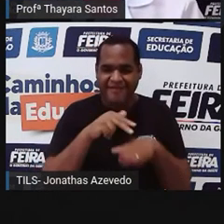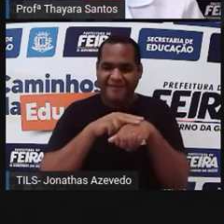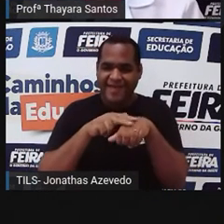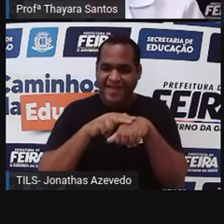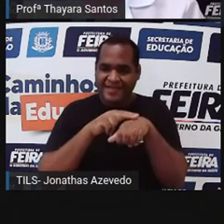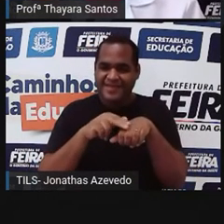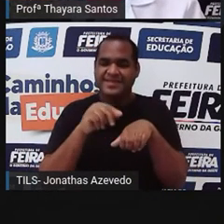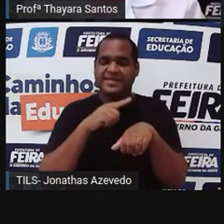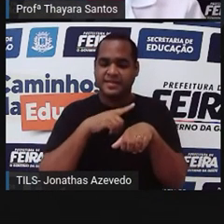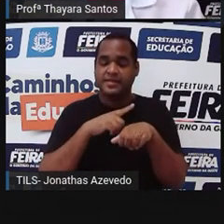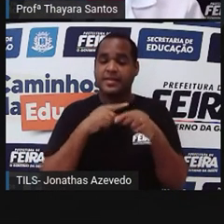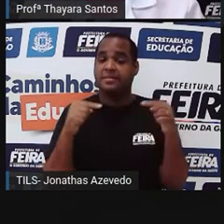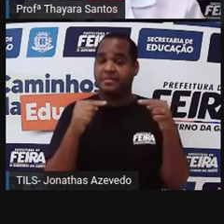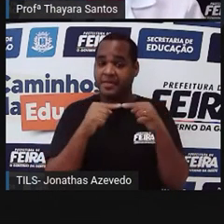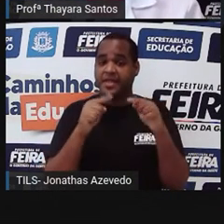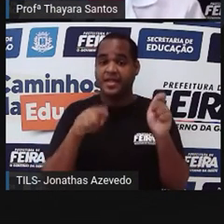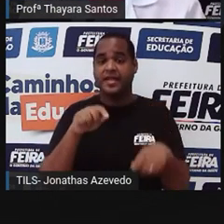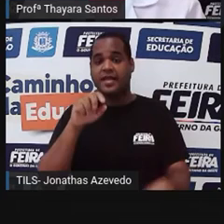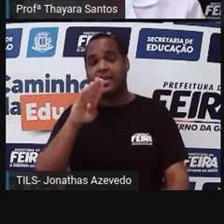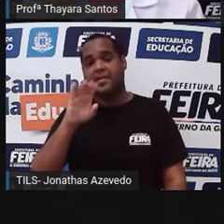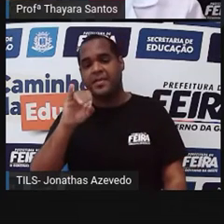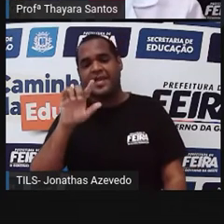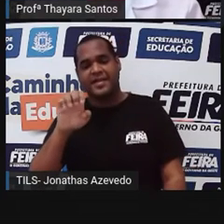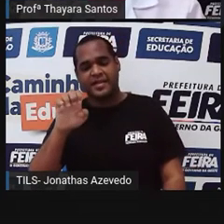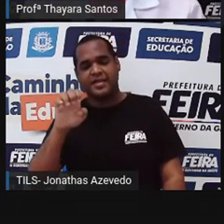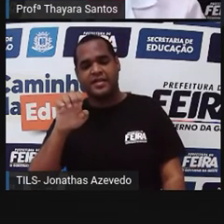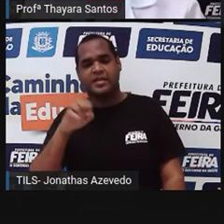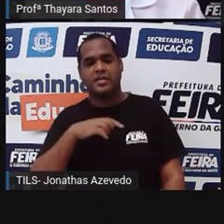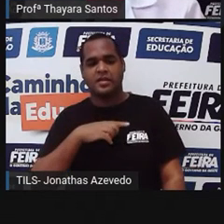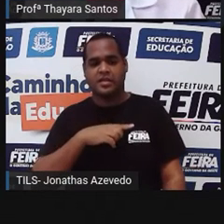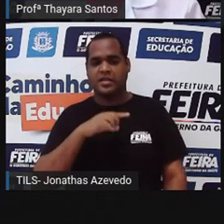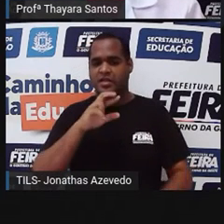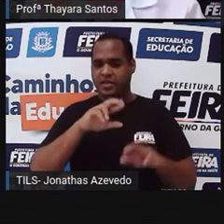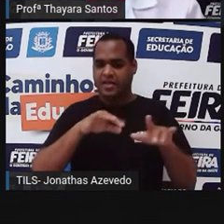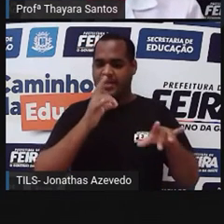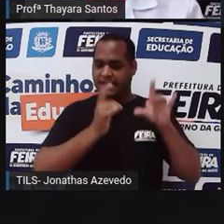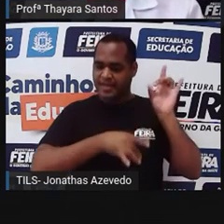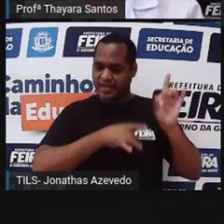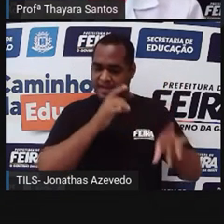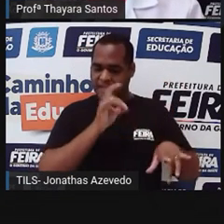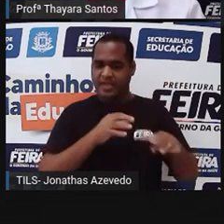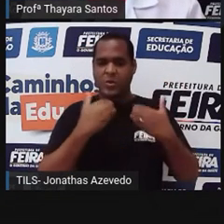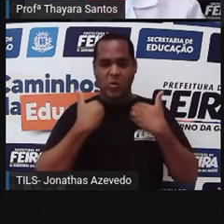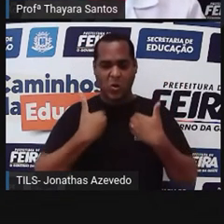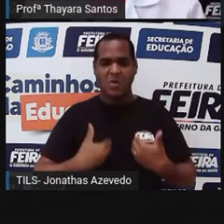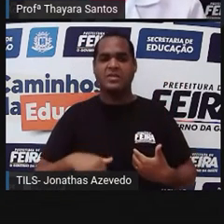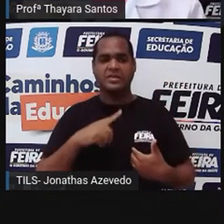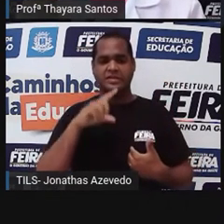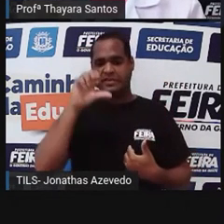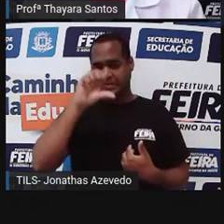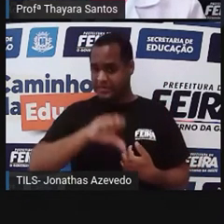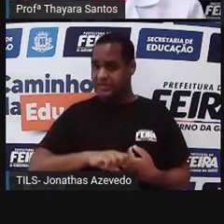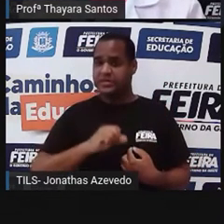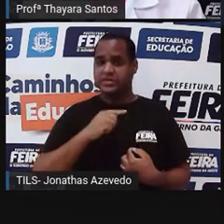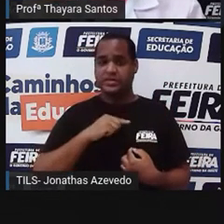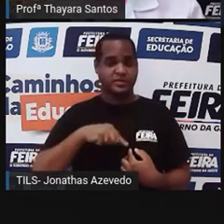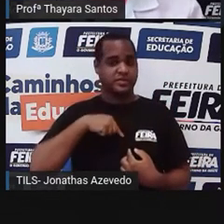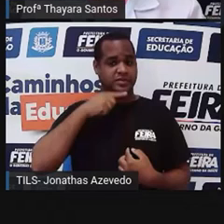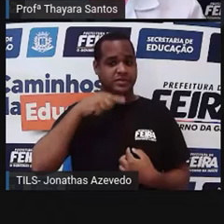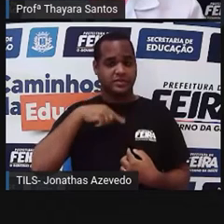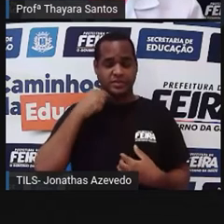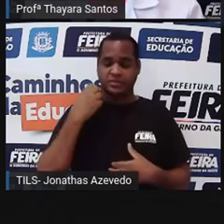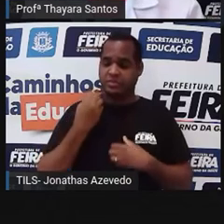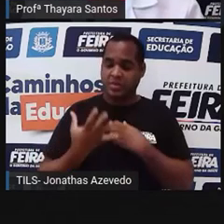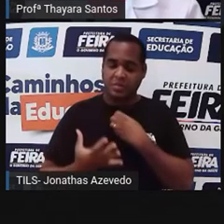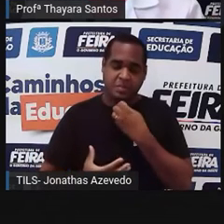vômito, é justamente a bile. Você colocou tanta toxina pra dentro do corpo naquele momento que ele não aguentou e